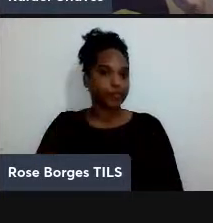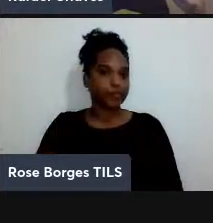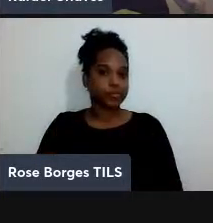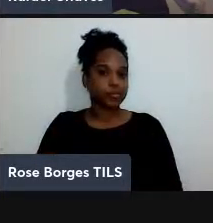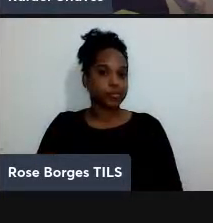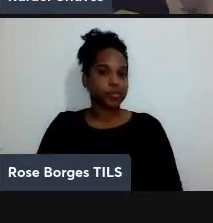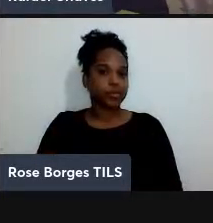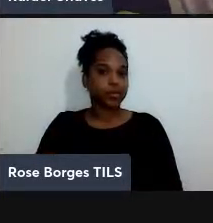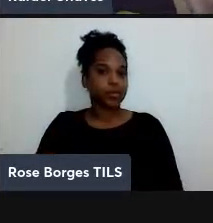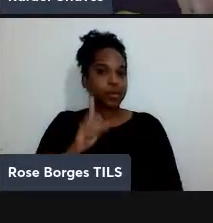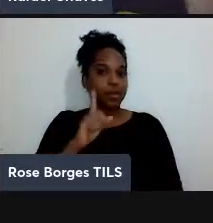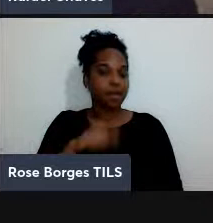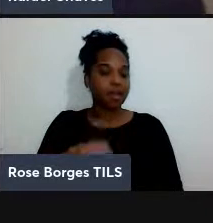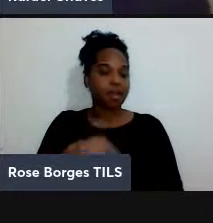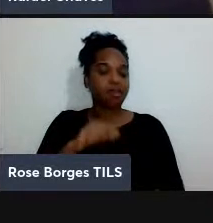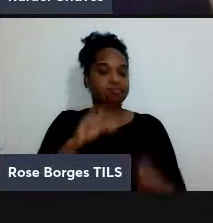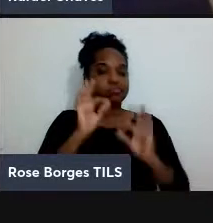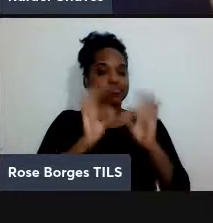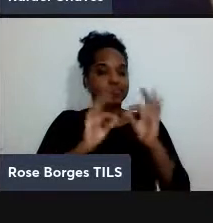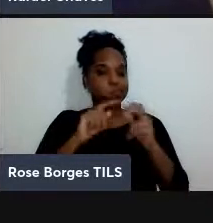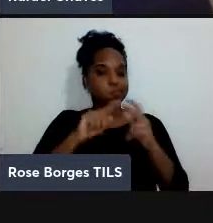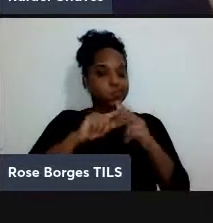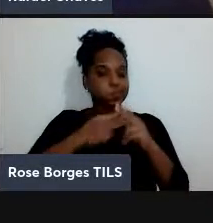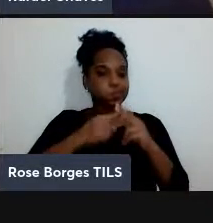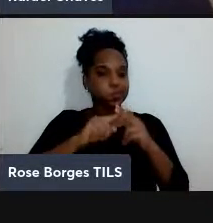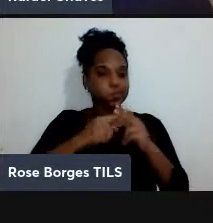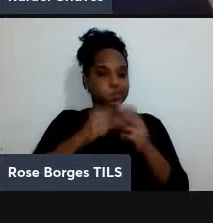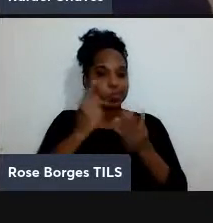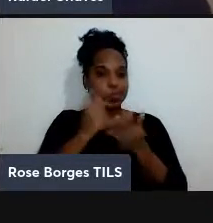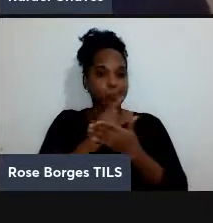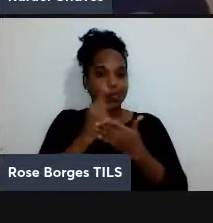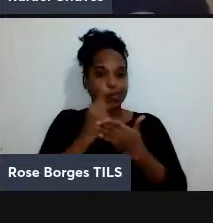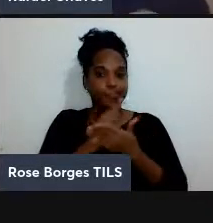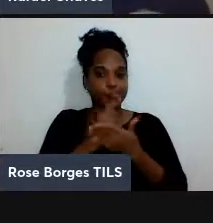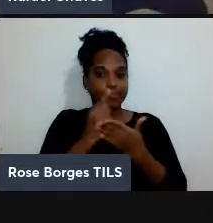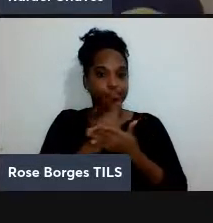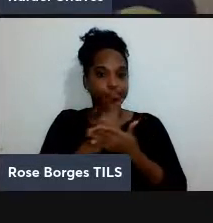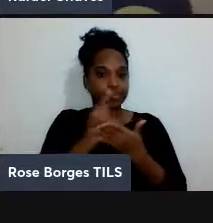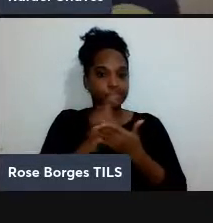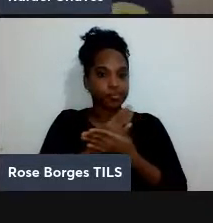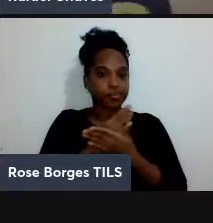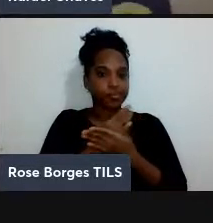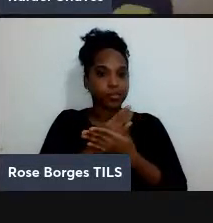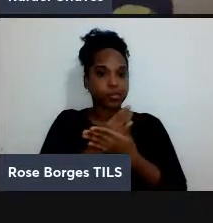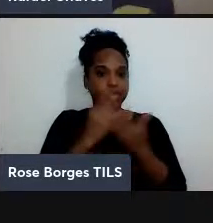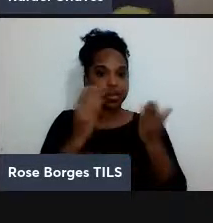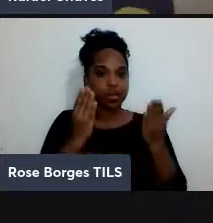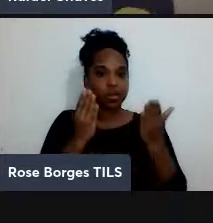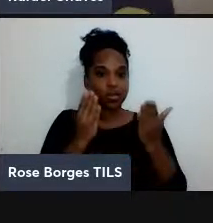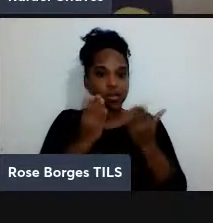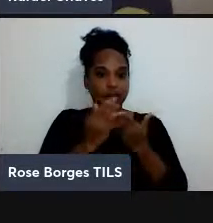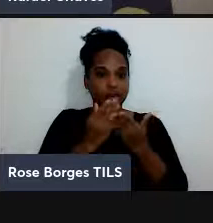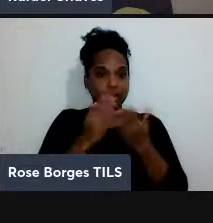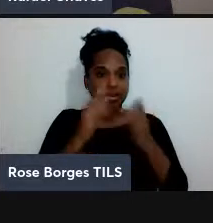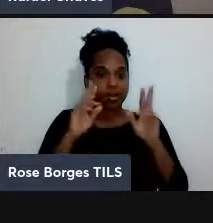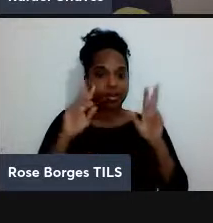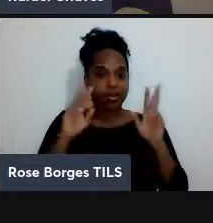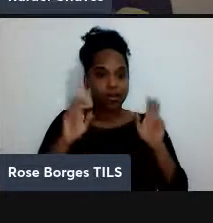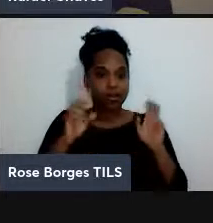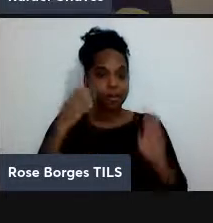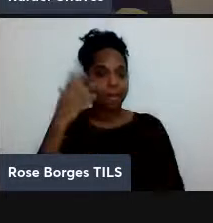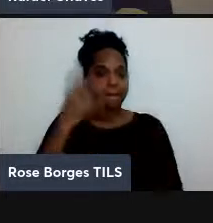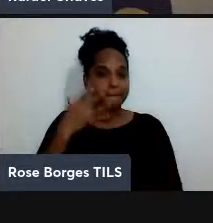correção de erros então eu acho que meu tempo já está se esgotando eu vou deixar esse tema aí para a palestra do